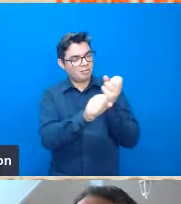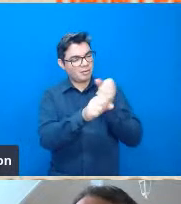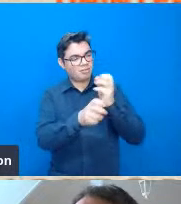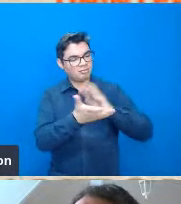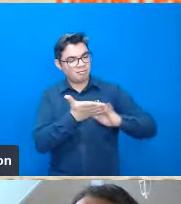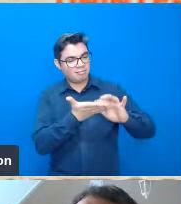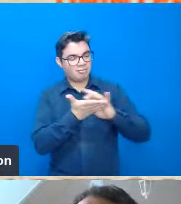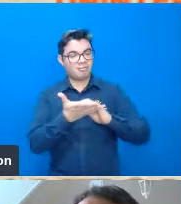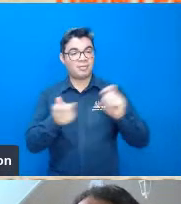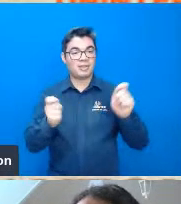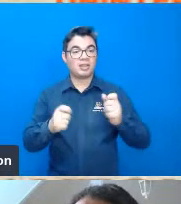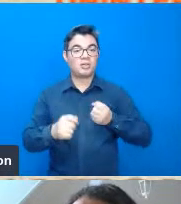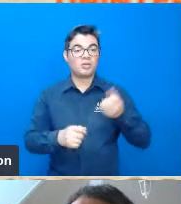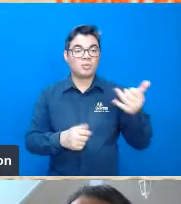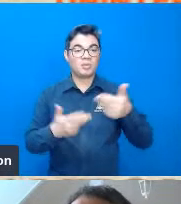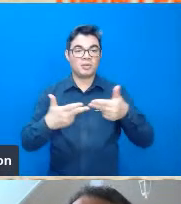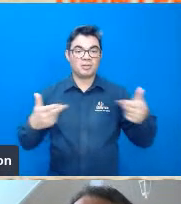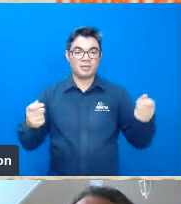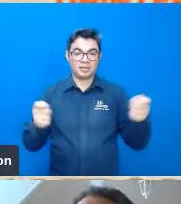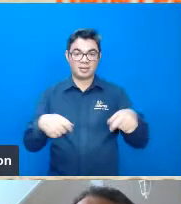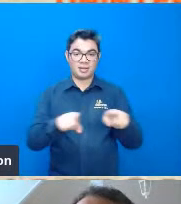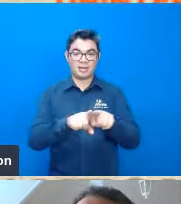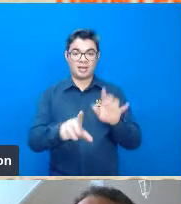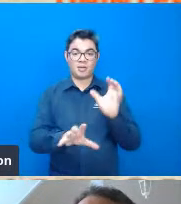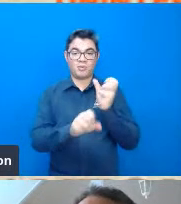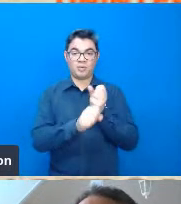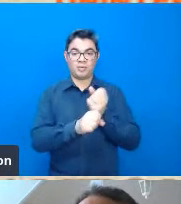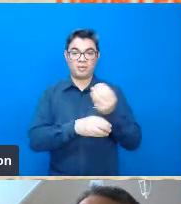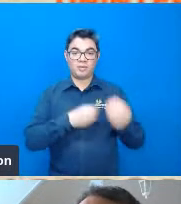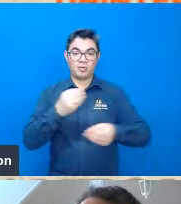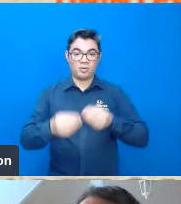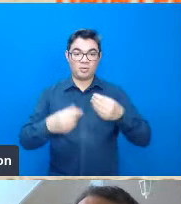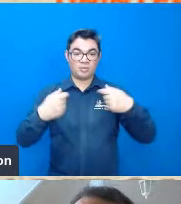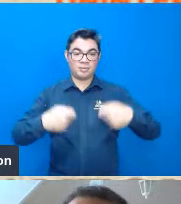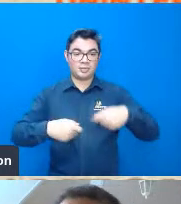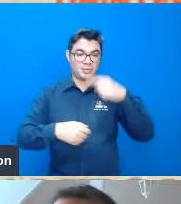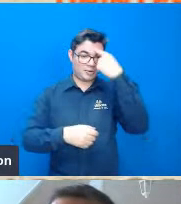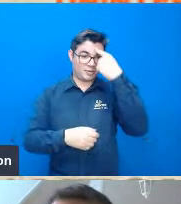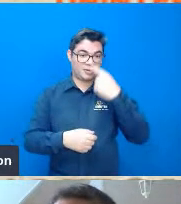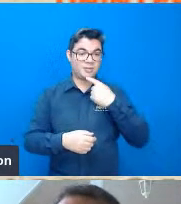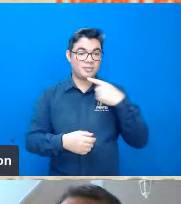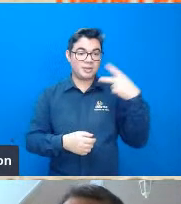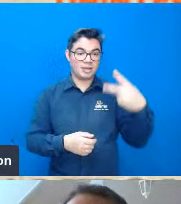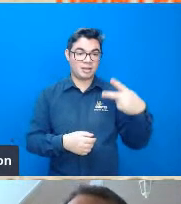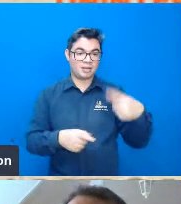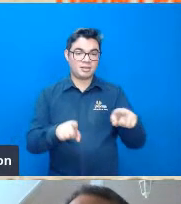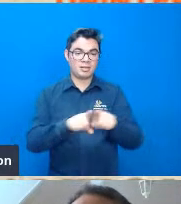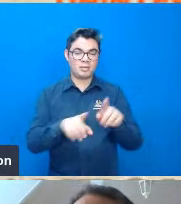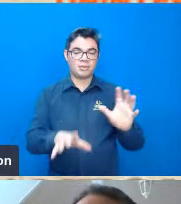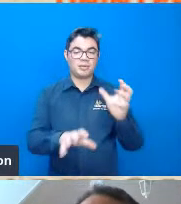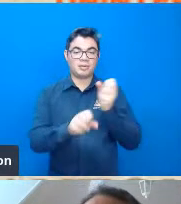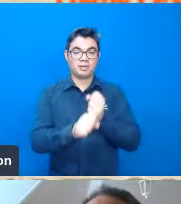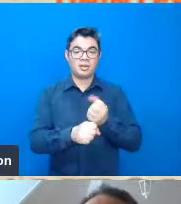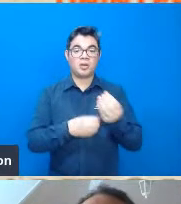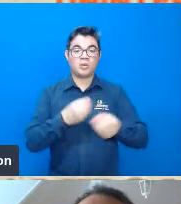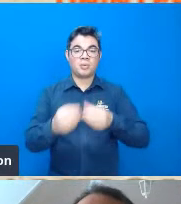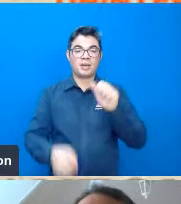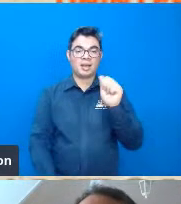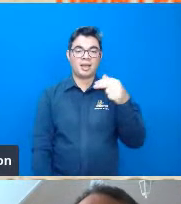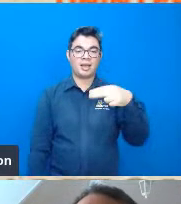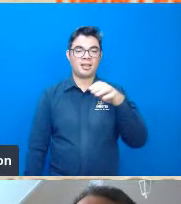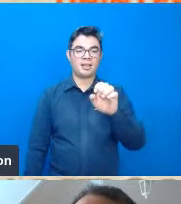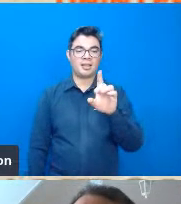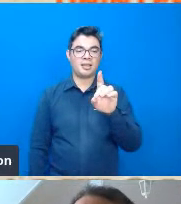os números cálculos né então isso se deve ao perfil dele ele sempre contava com anedota que ele